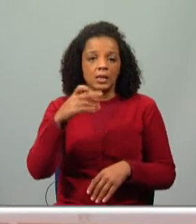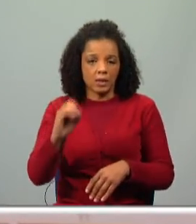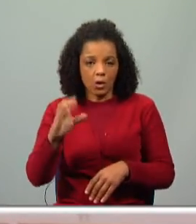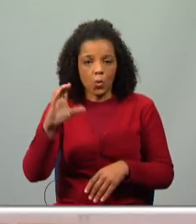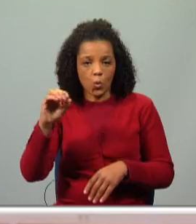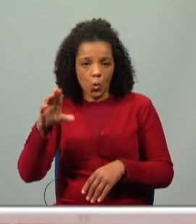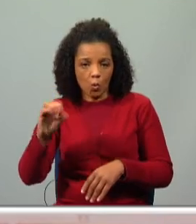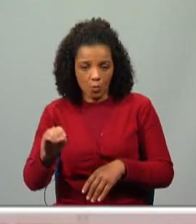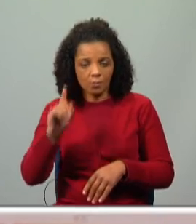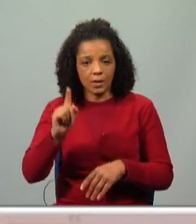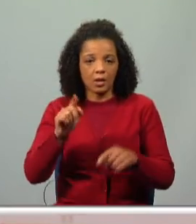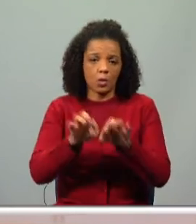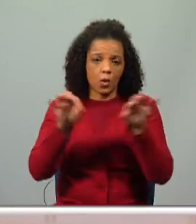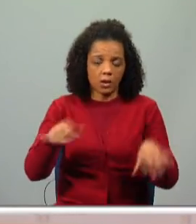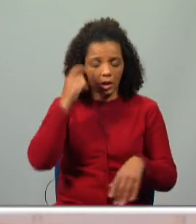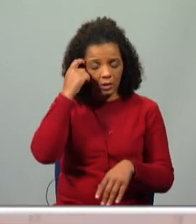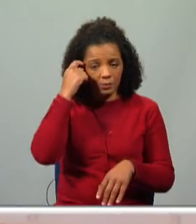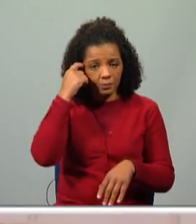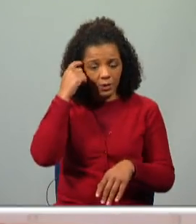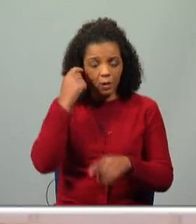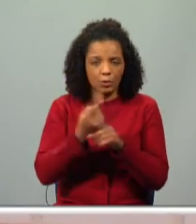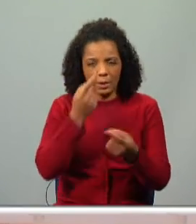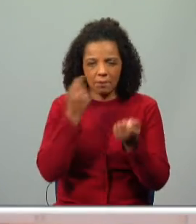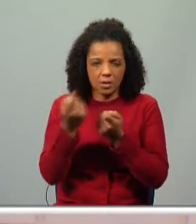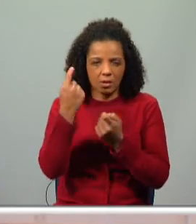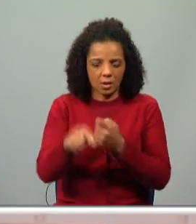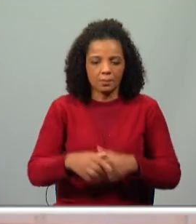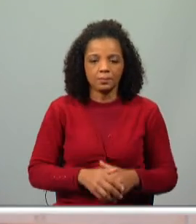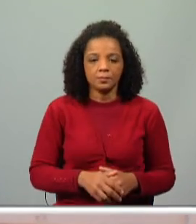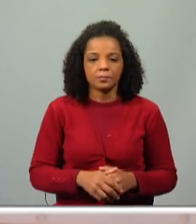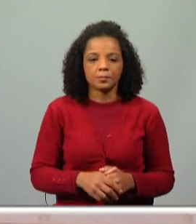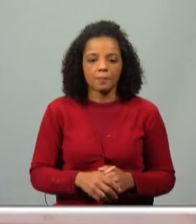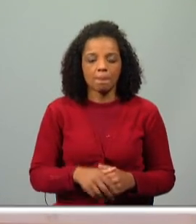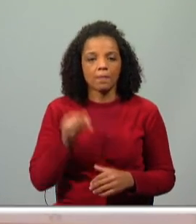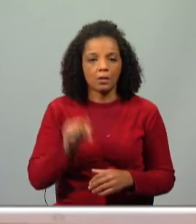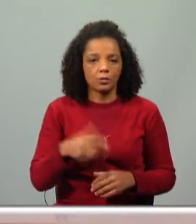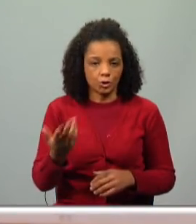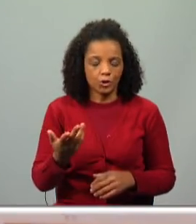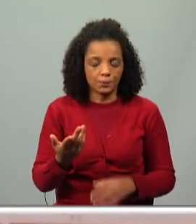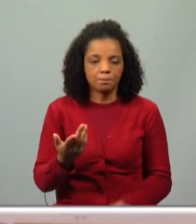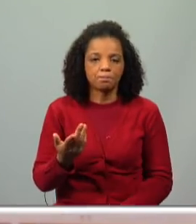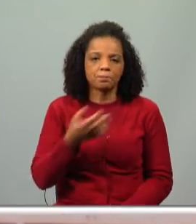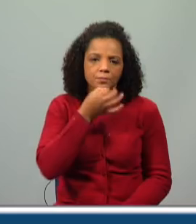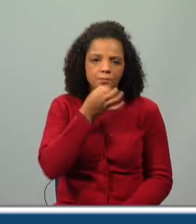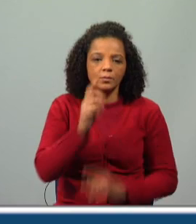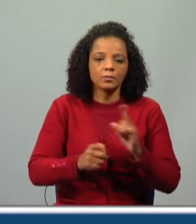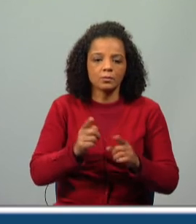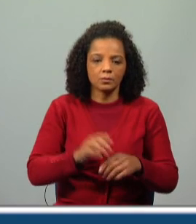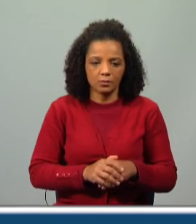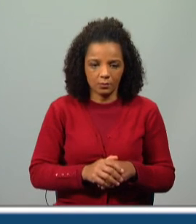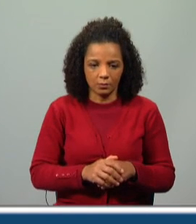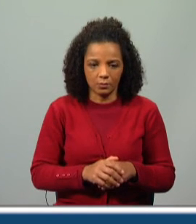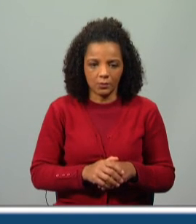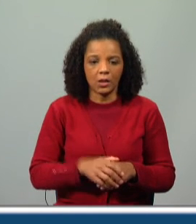será de igualdade, porque há uma relação de semelhança. Então hoje, lá está, falámos na flexão